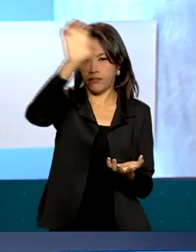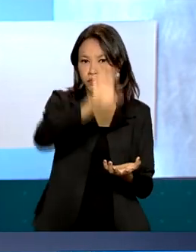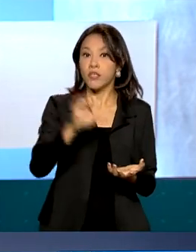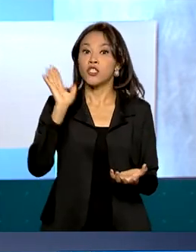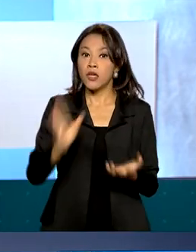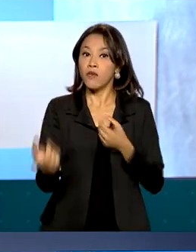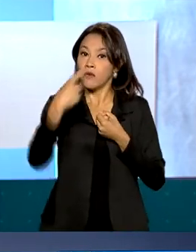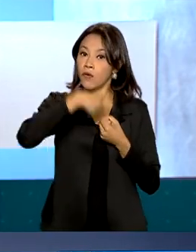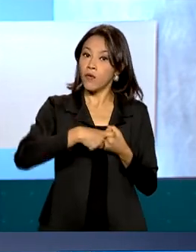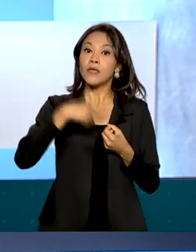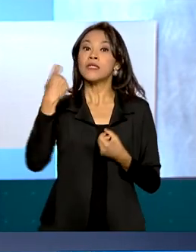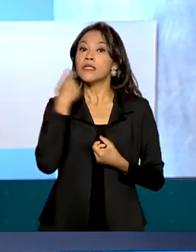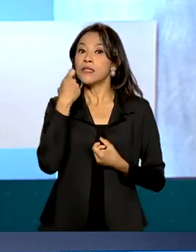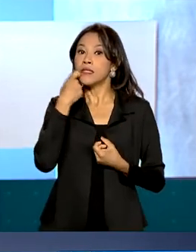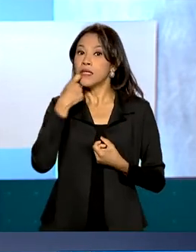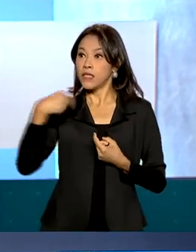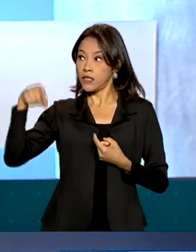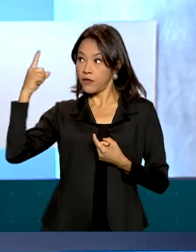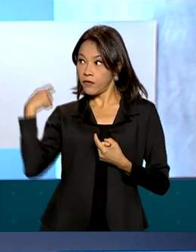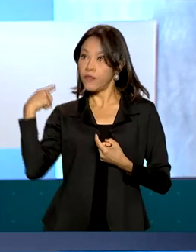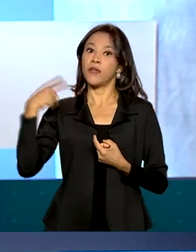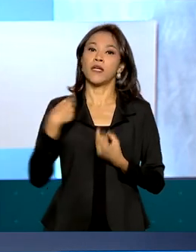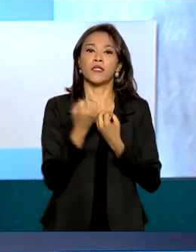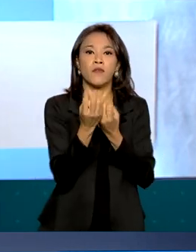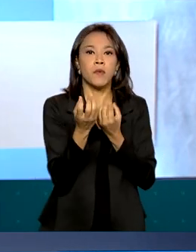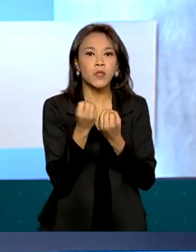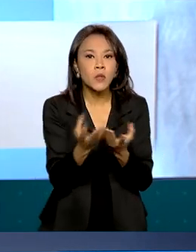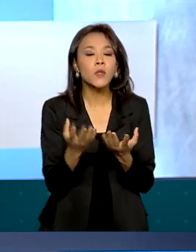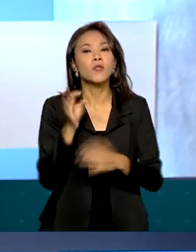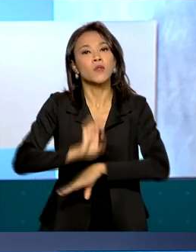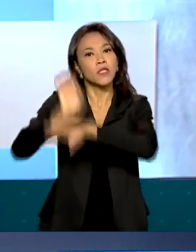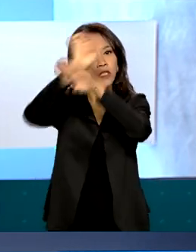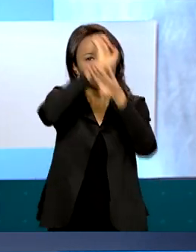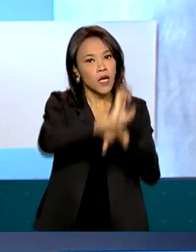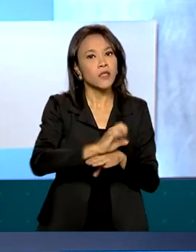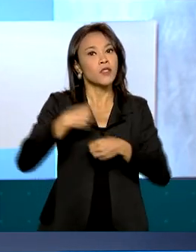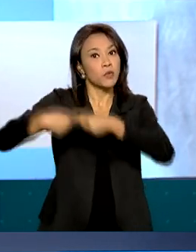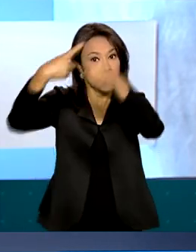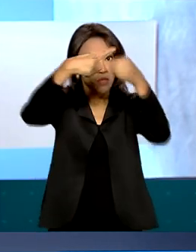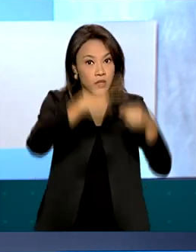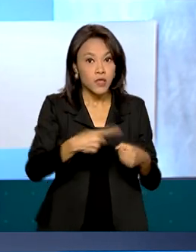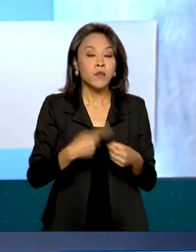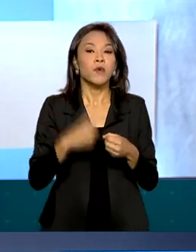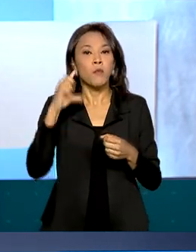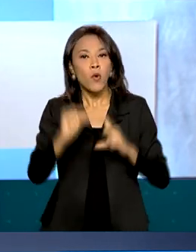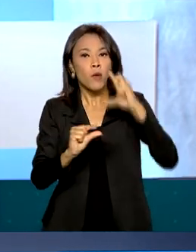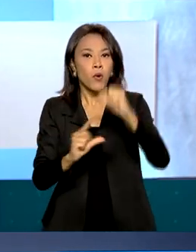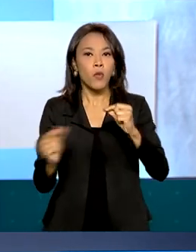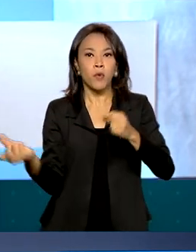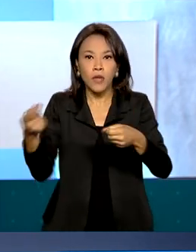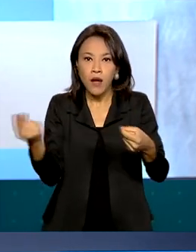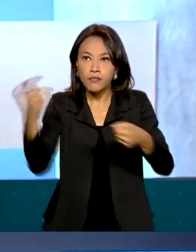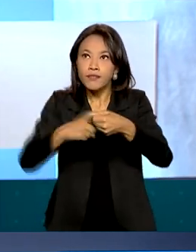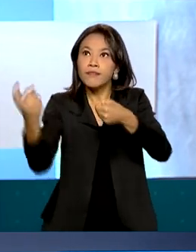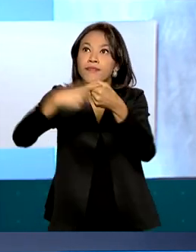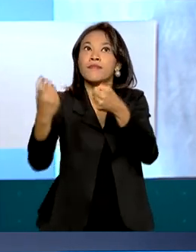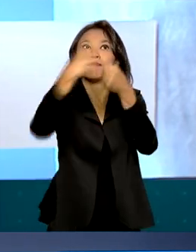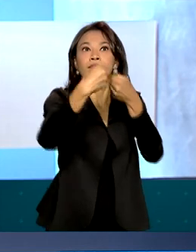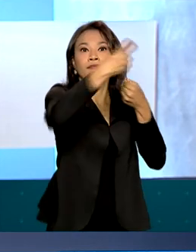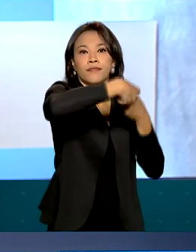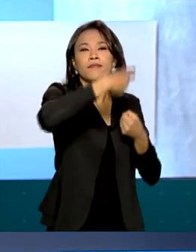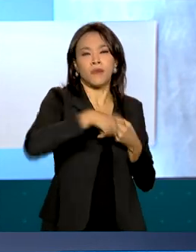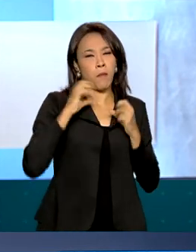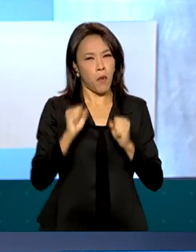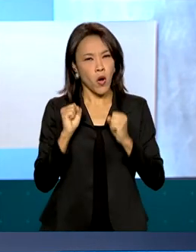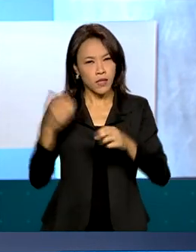o Ministério da Saúde. As informações de estados e municípios estão retornando gradualmente às plataformas nacionais e já podem ser acessadas